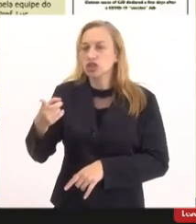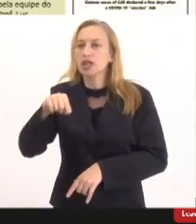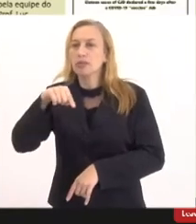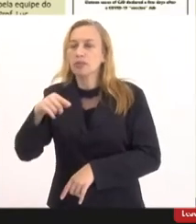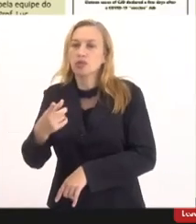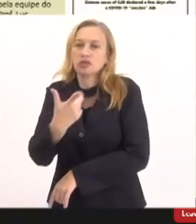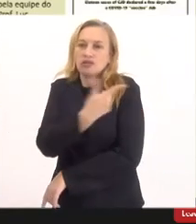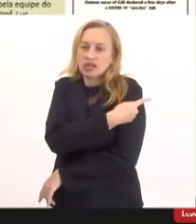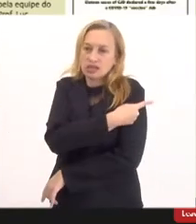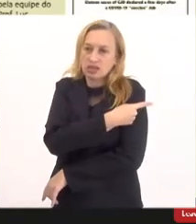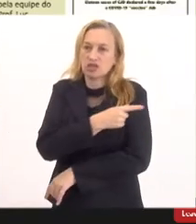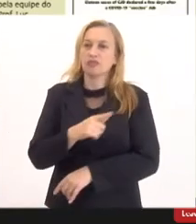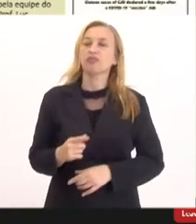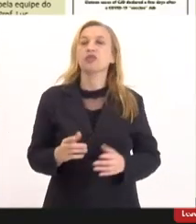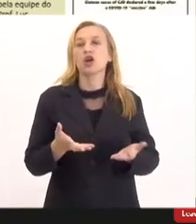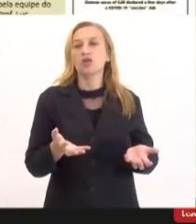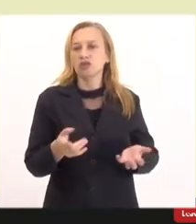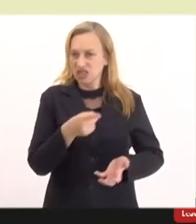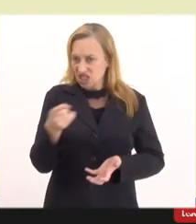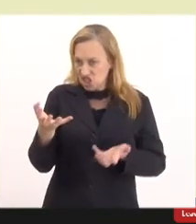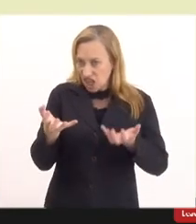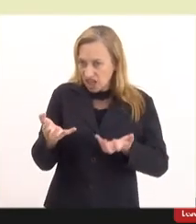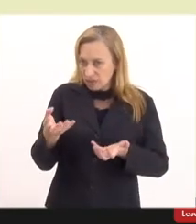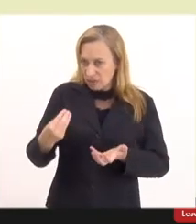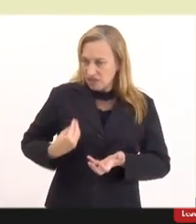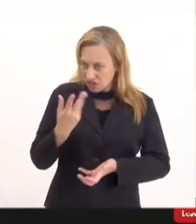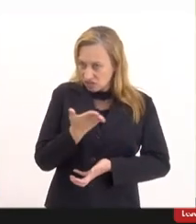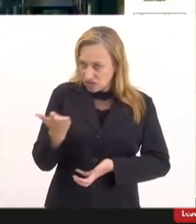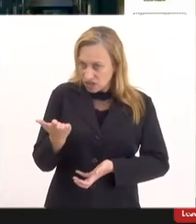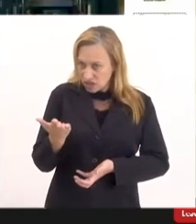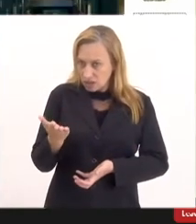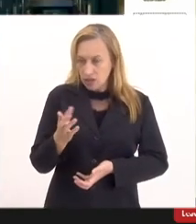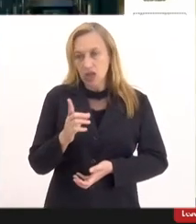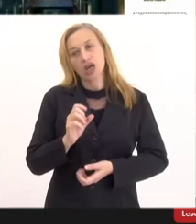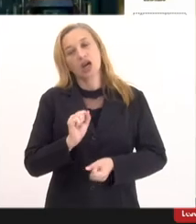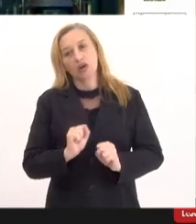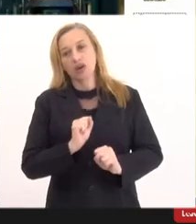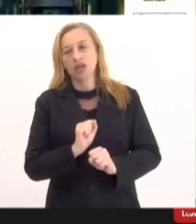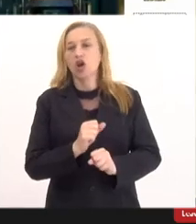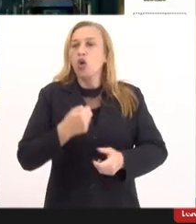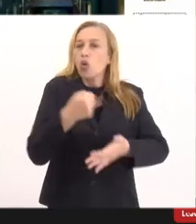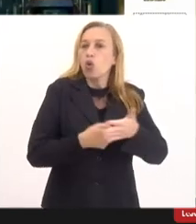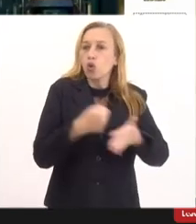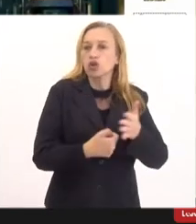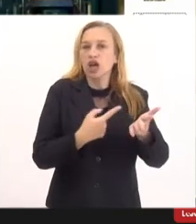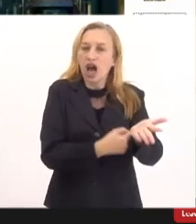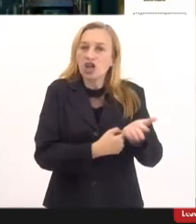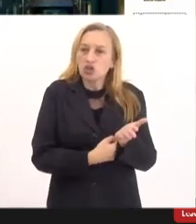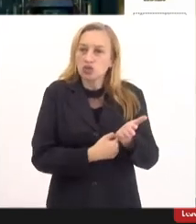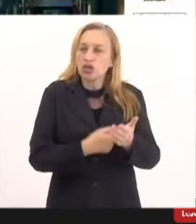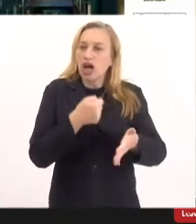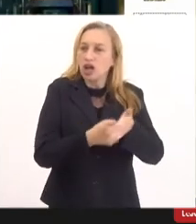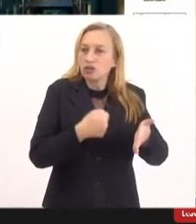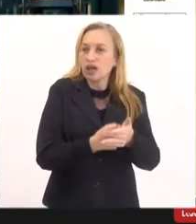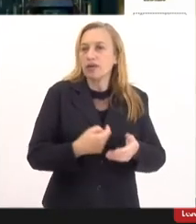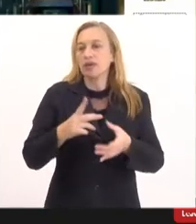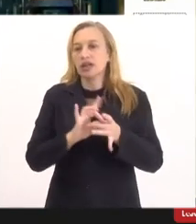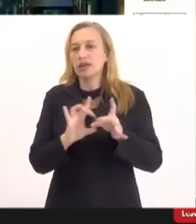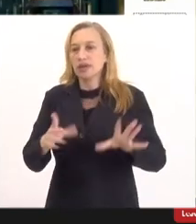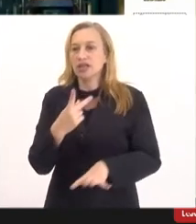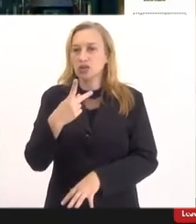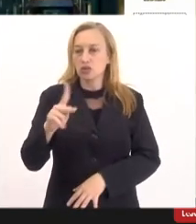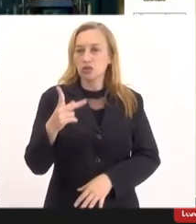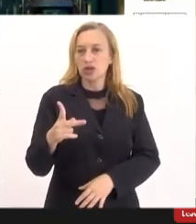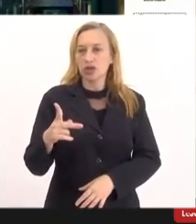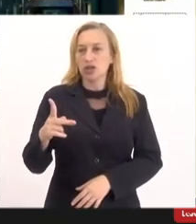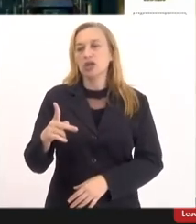genética então é isso que vocês querem para vocês espero que não lutem ajude a gente a lutar pela sua liberdade fique